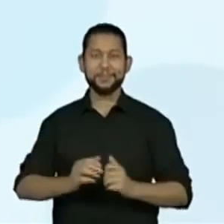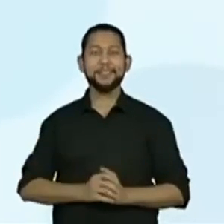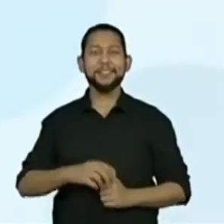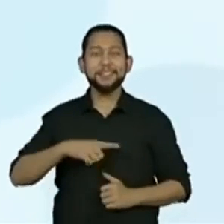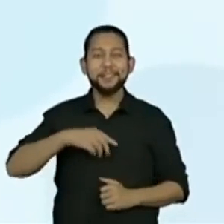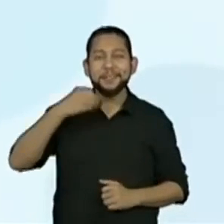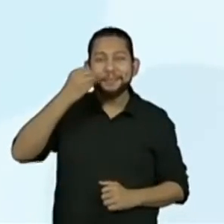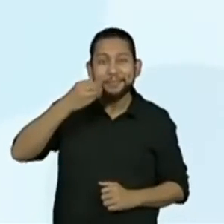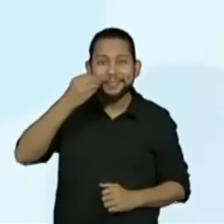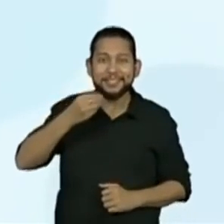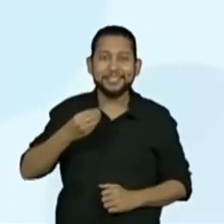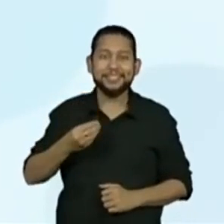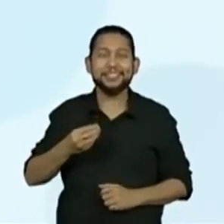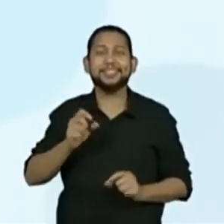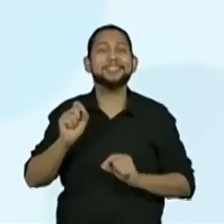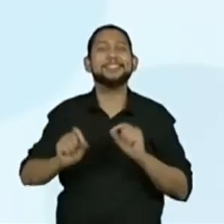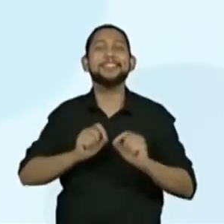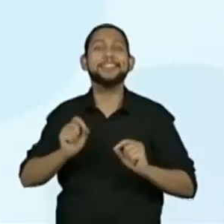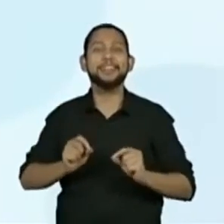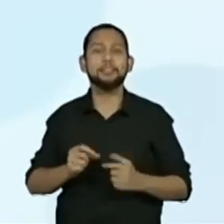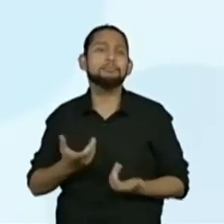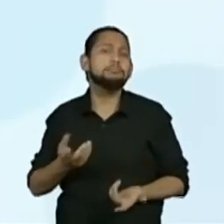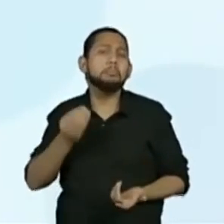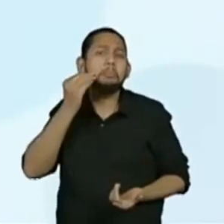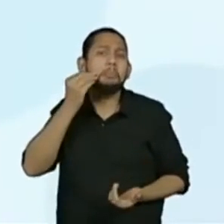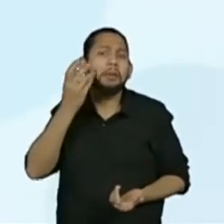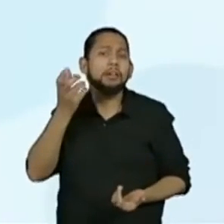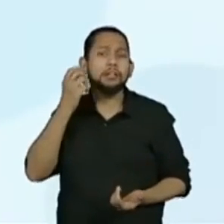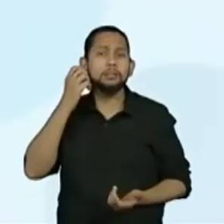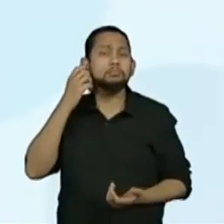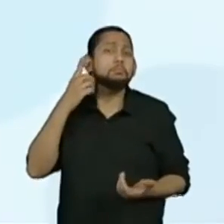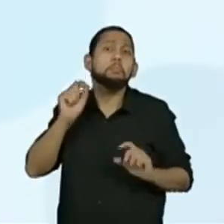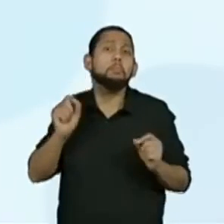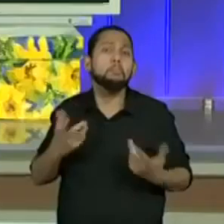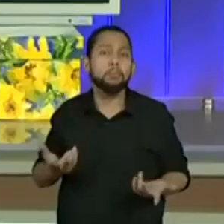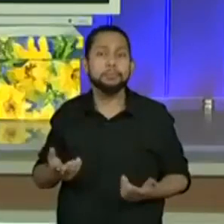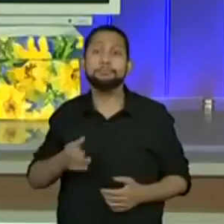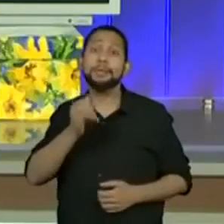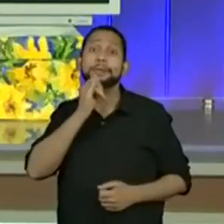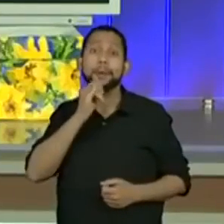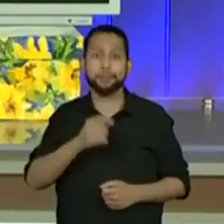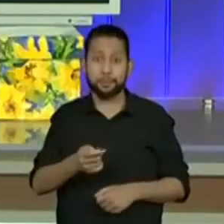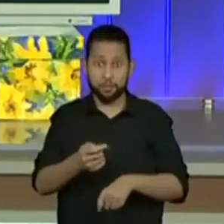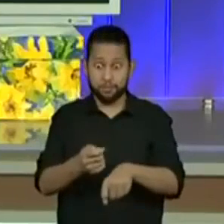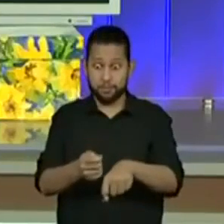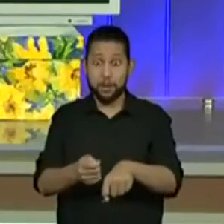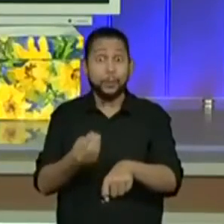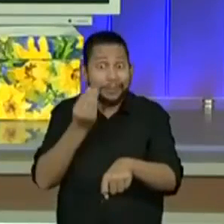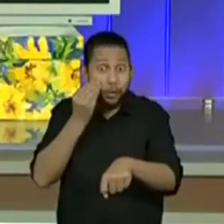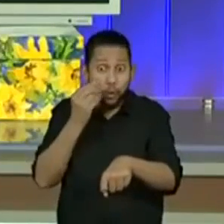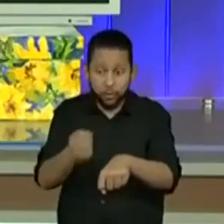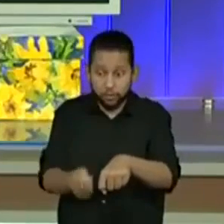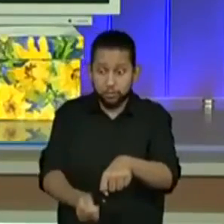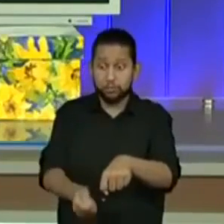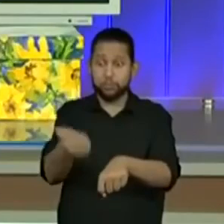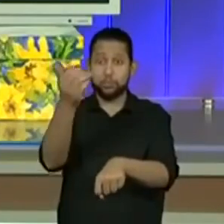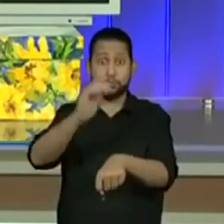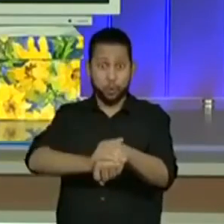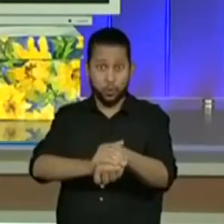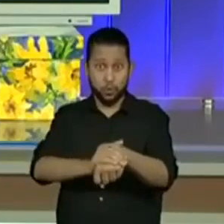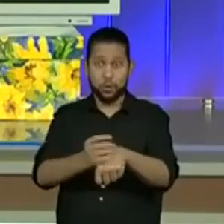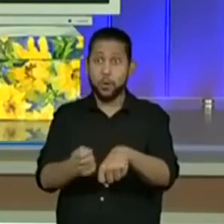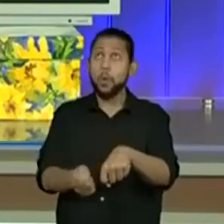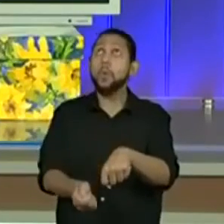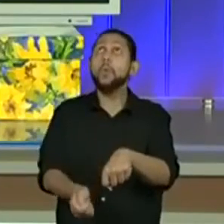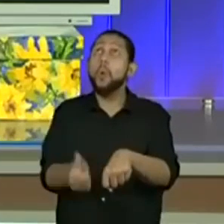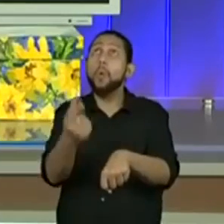E que experimento? Como assim, professora, um experimento? O experimento, ele é o jogo da moeda, ou ele é o jogo de um dado,